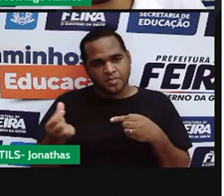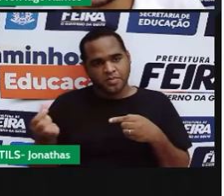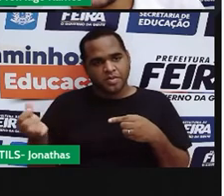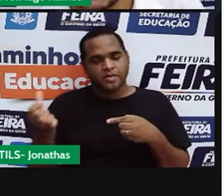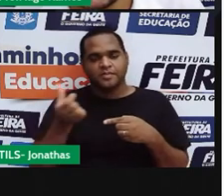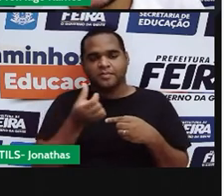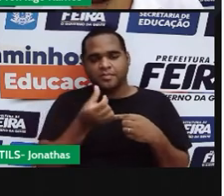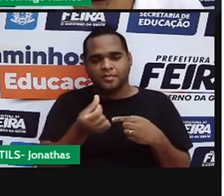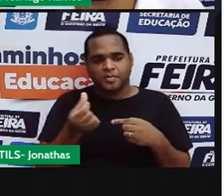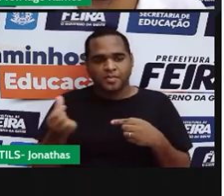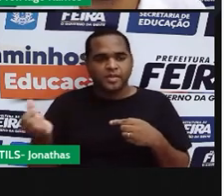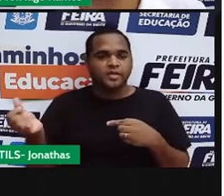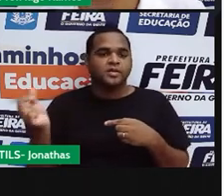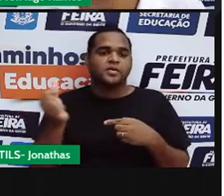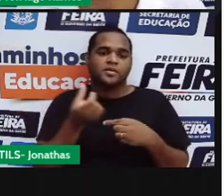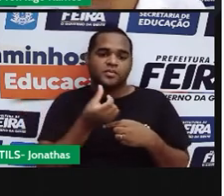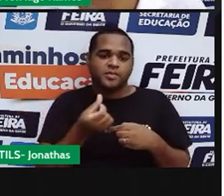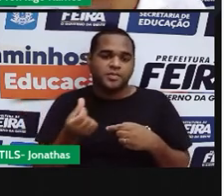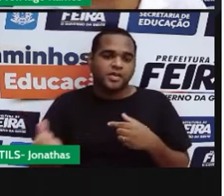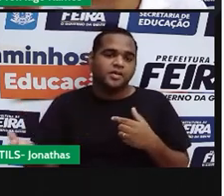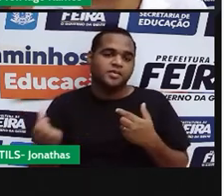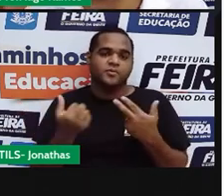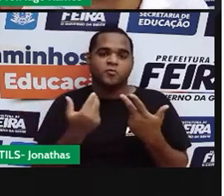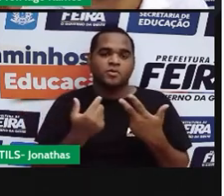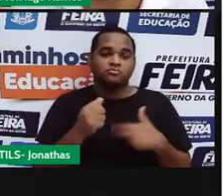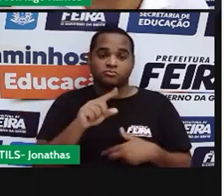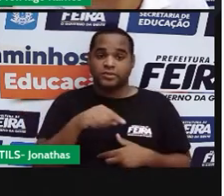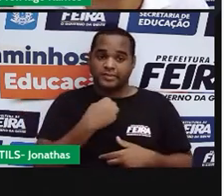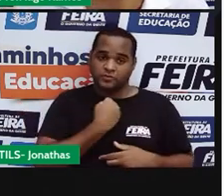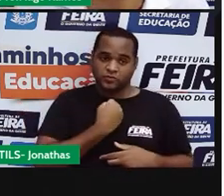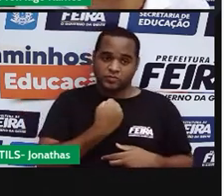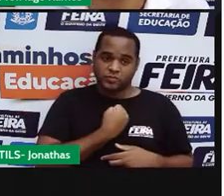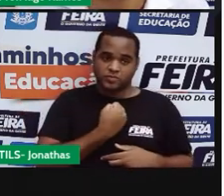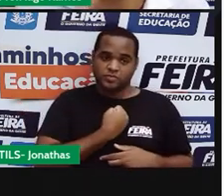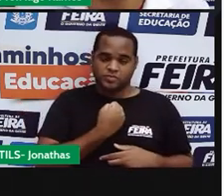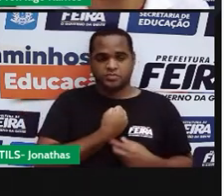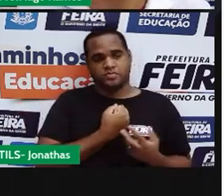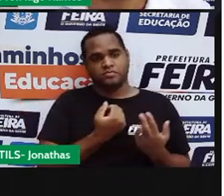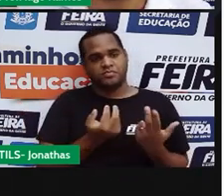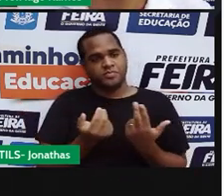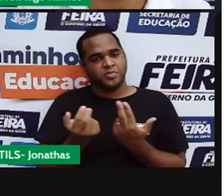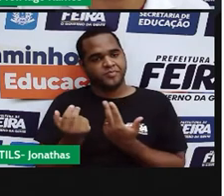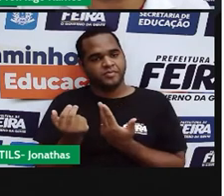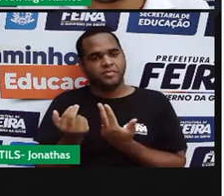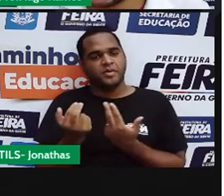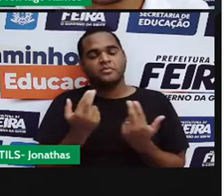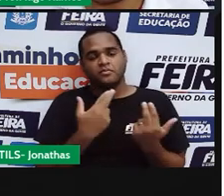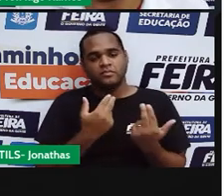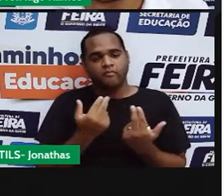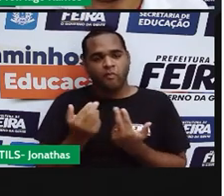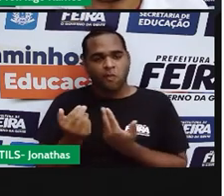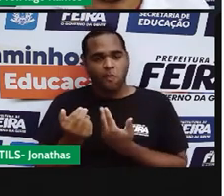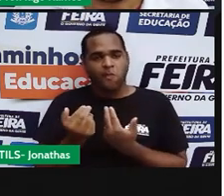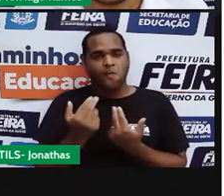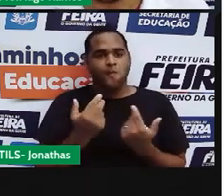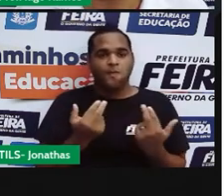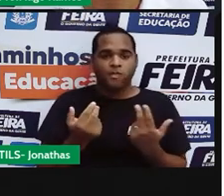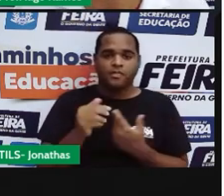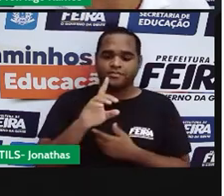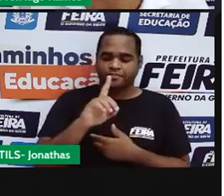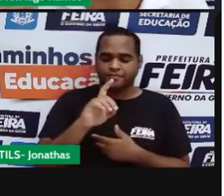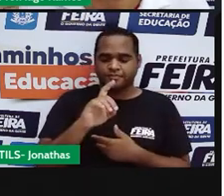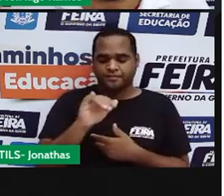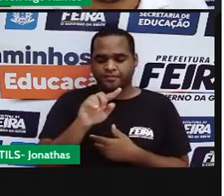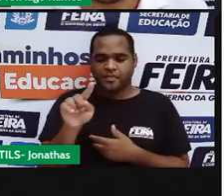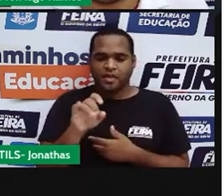dízima é quando o número tem vírgula ah professor então o número racional ele é uma dízima assim né